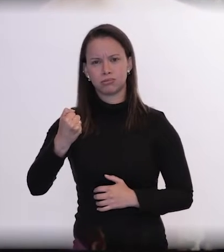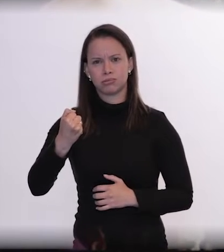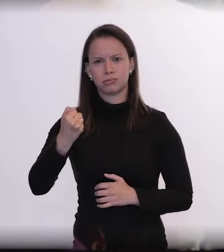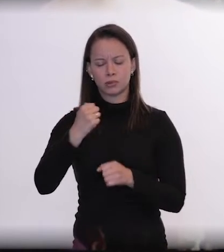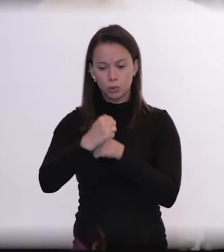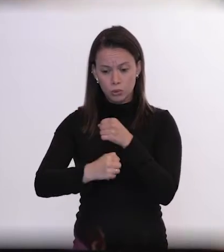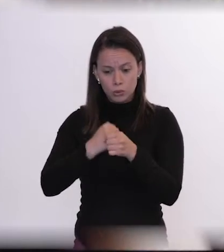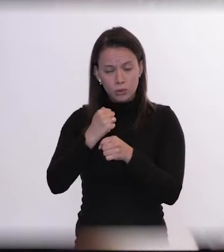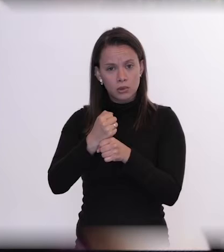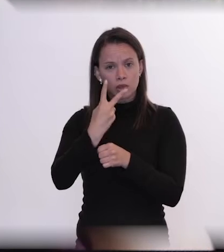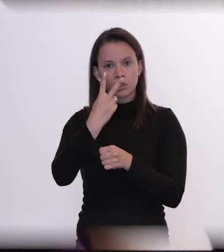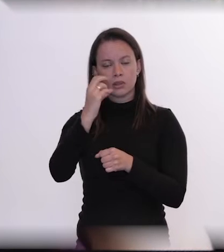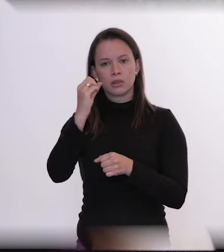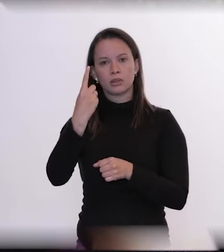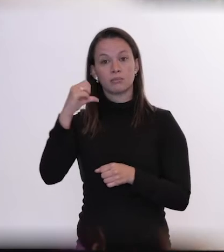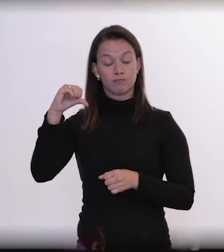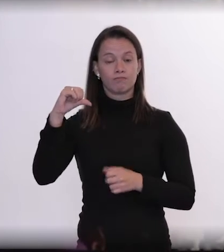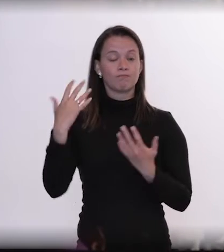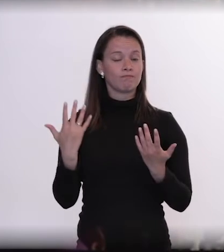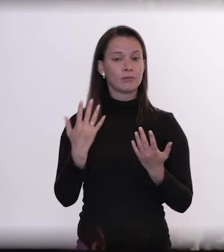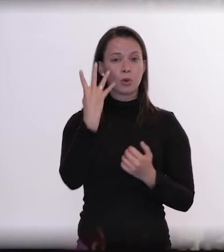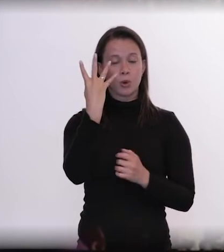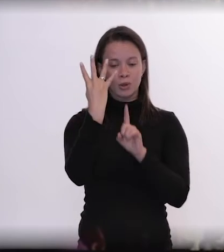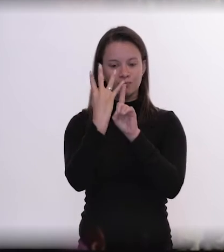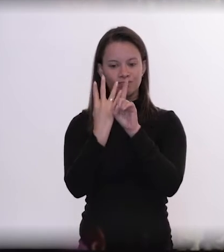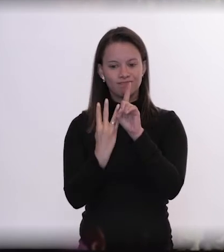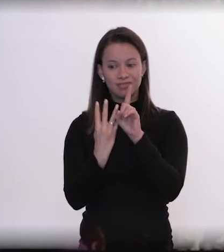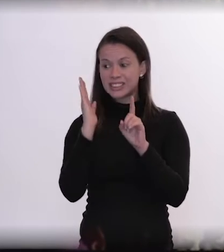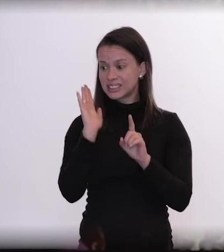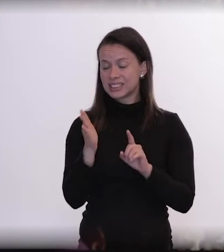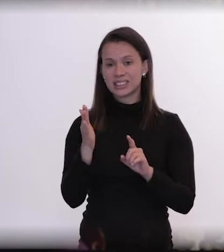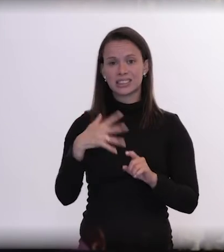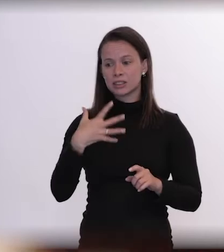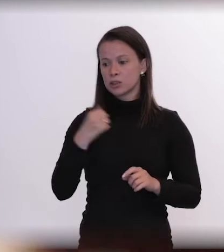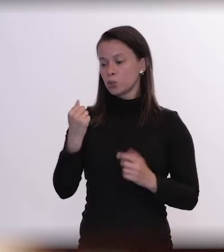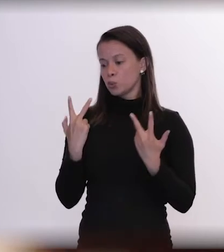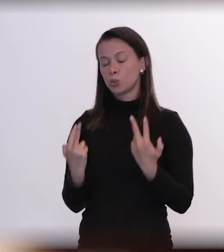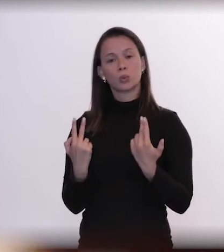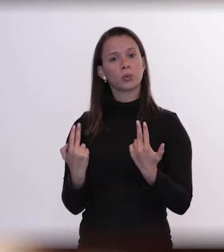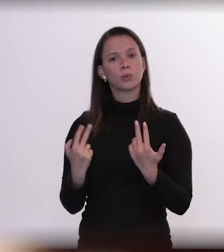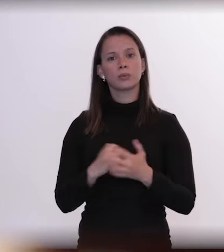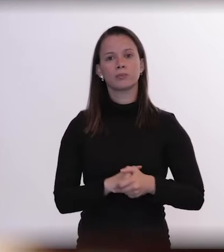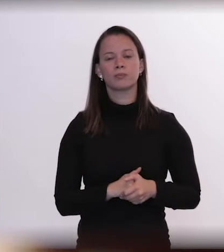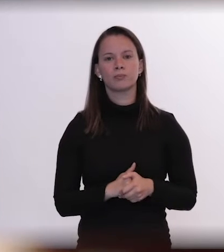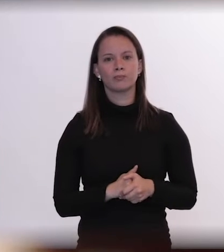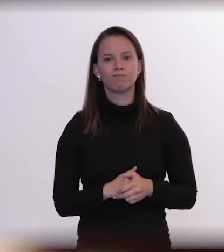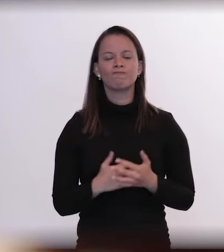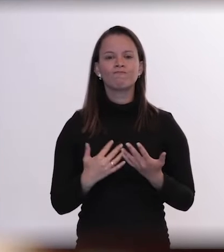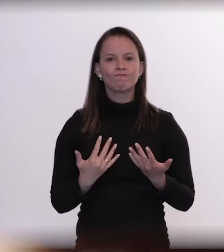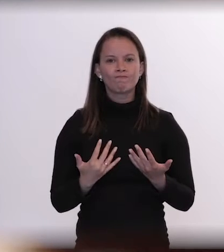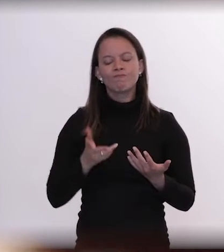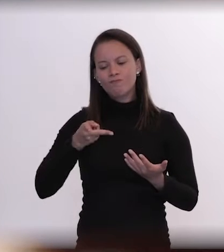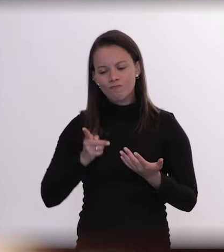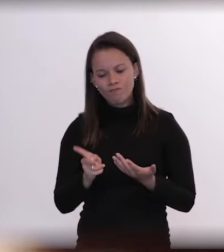ano de 2019. Então, em quatro meses, Altamira já tinha o mesmo número de suicídios. Esses suicídios continuaram